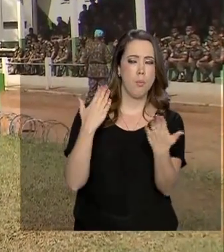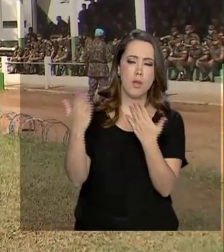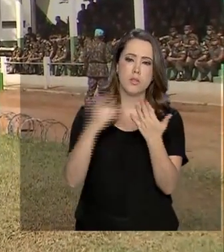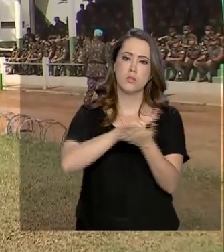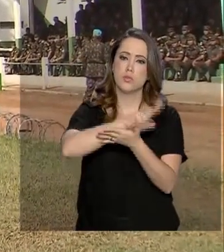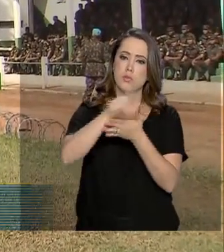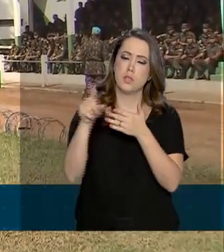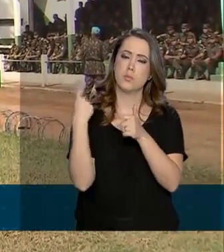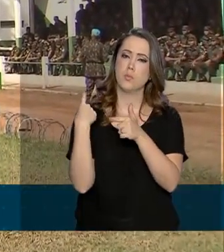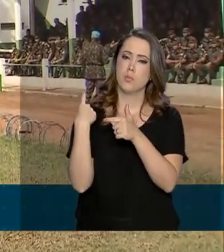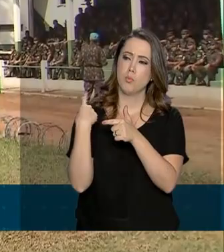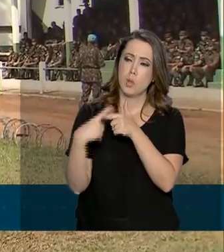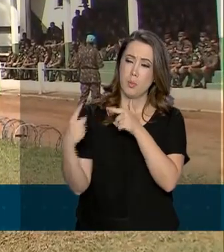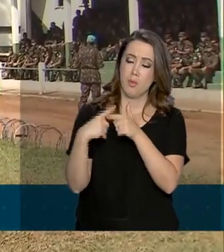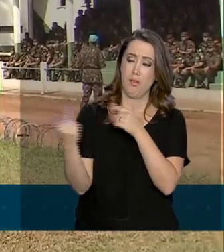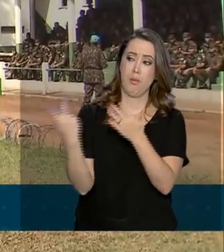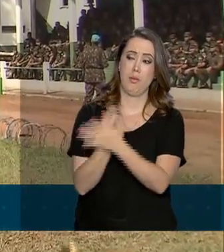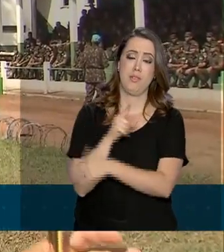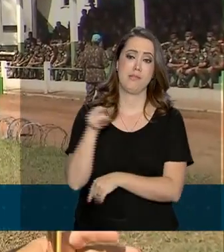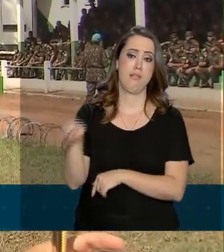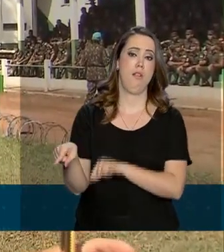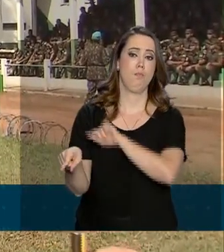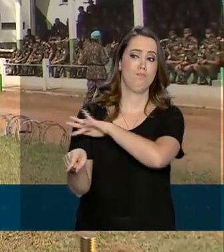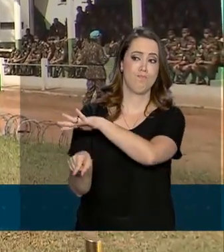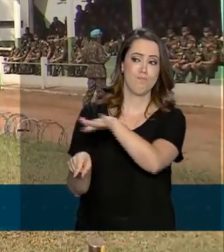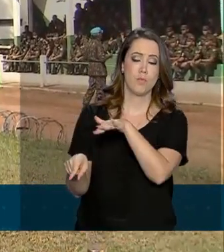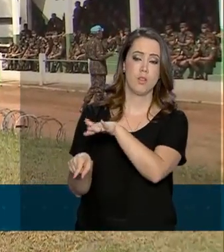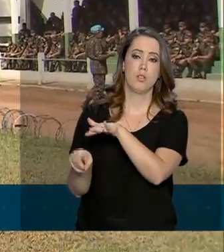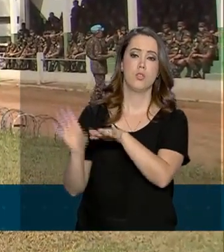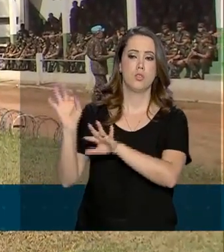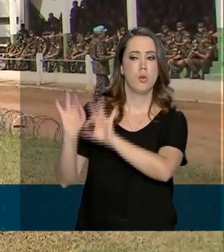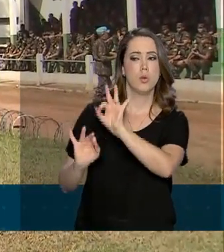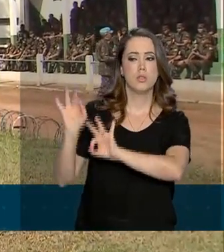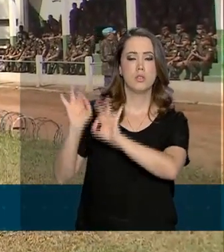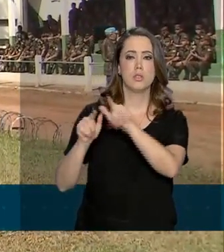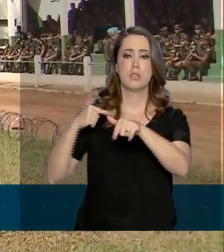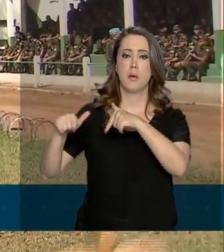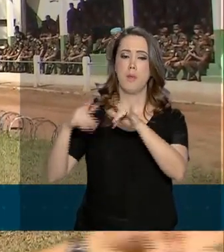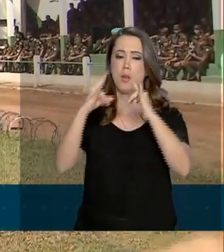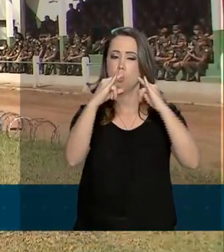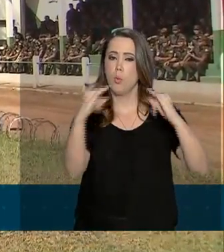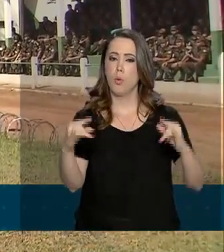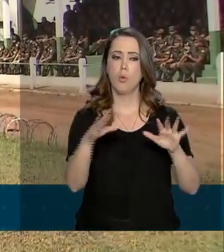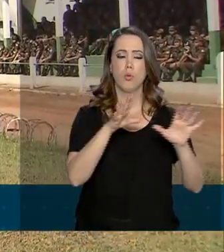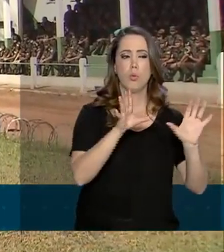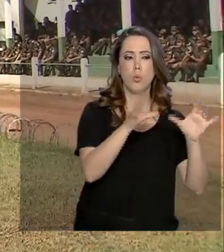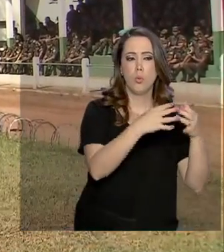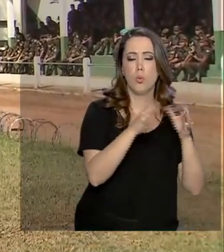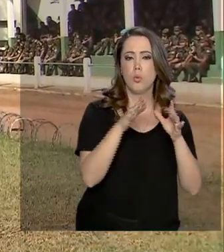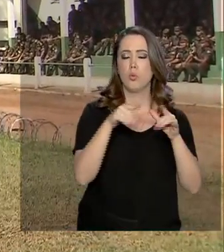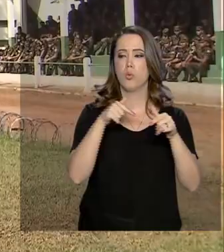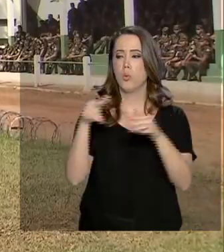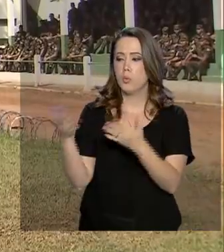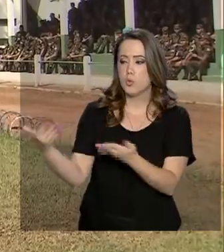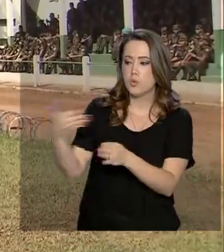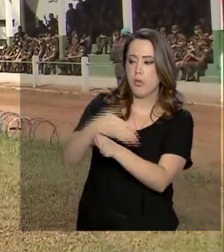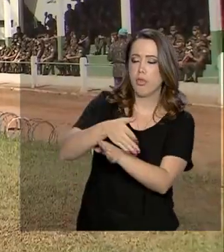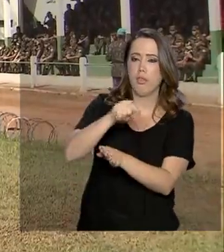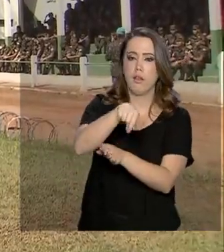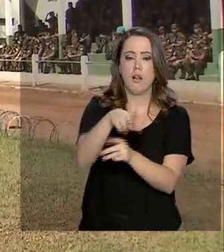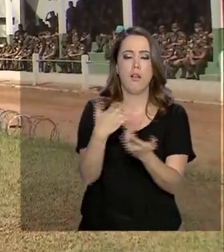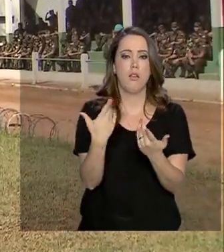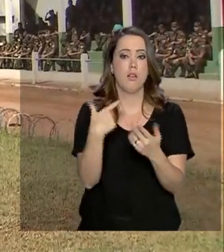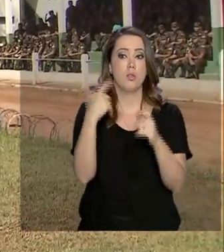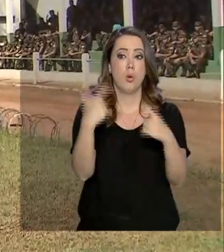as diversas situações que ele vai enfrentar lá. Nós já estamos organizados por quem vai trabalhar nos abrigos, quem vai trabalhar nos postos de triagem, quem vai trabalhar nos